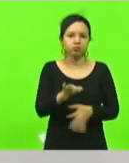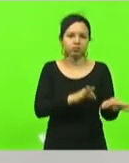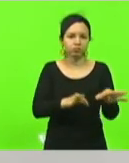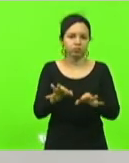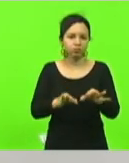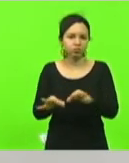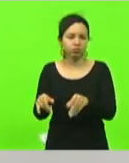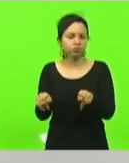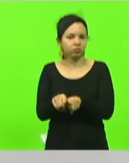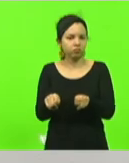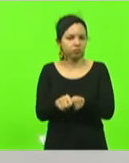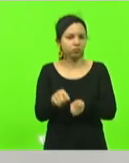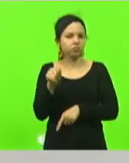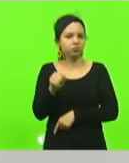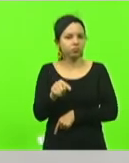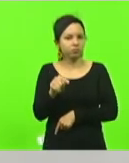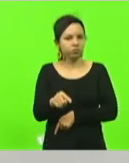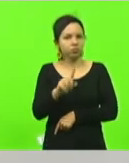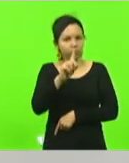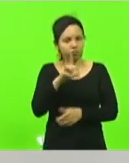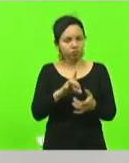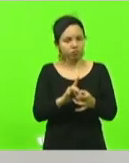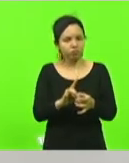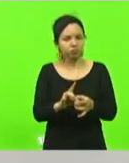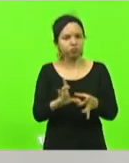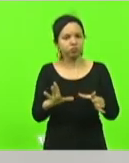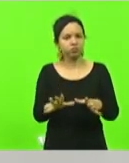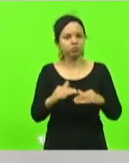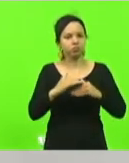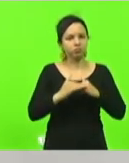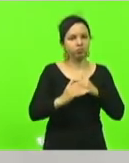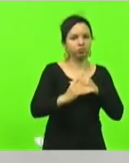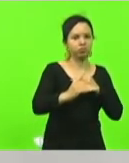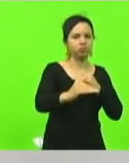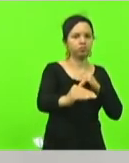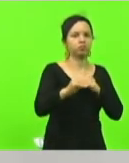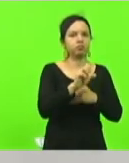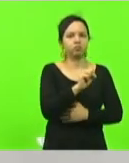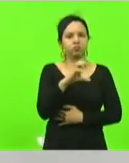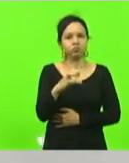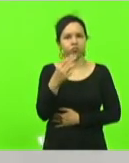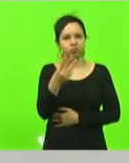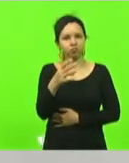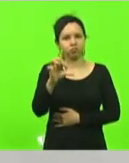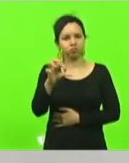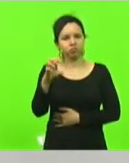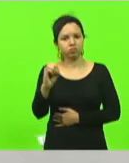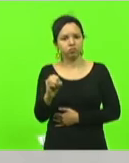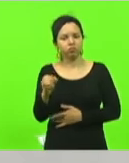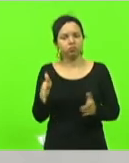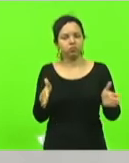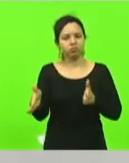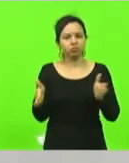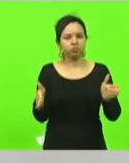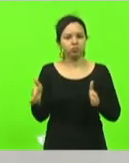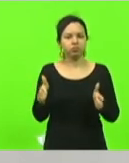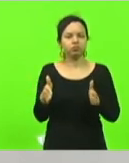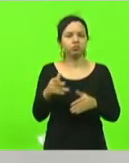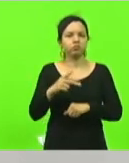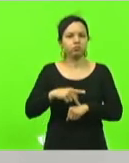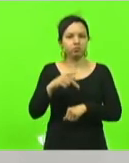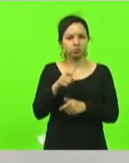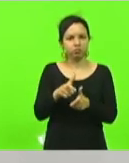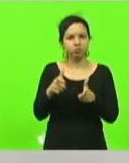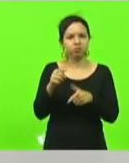ali emitindo a ordem de serviço para a pavimentação asfáltica da SC390 trecho de Pedras Grandes Tubarão